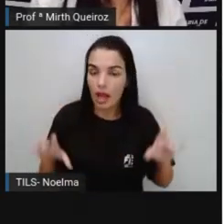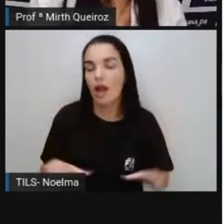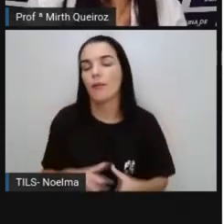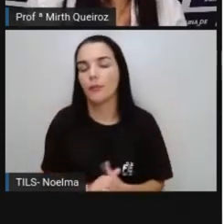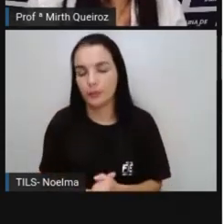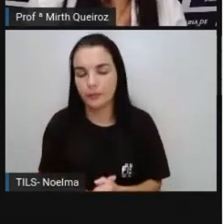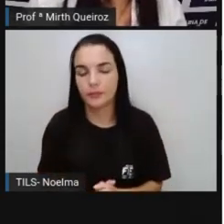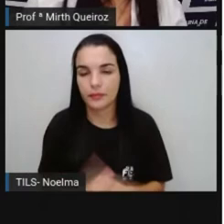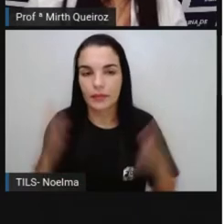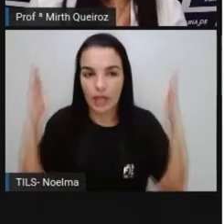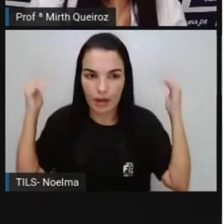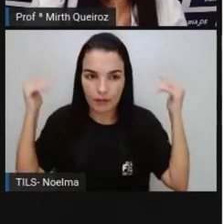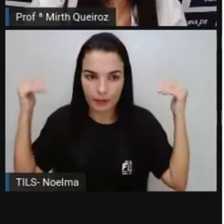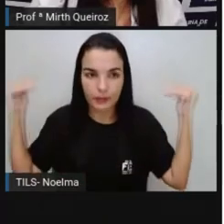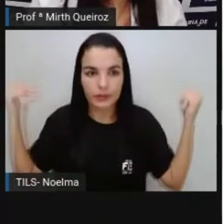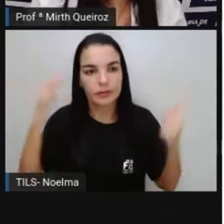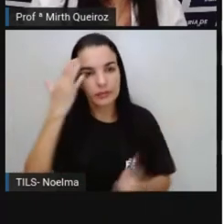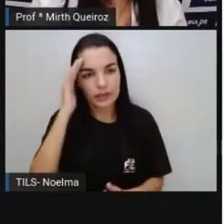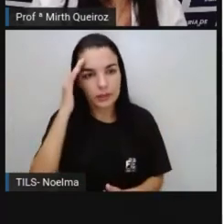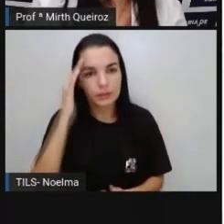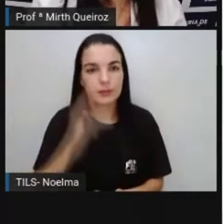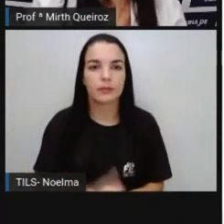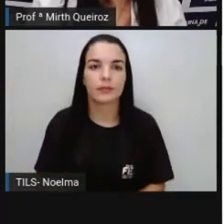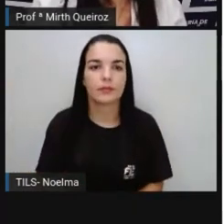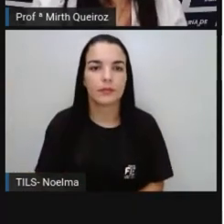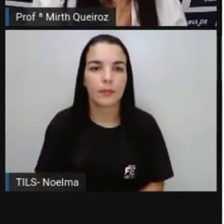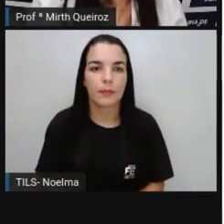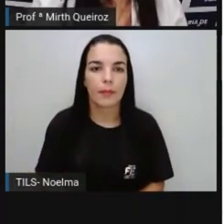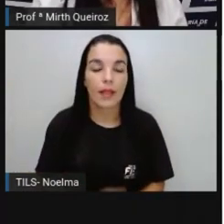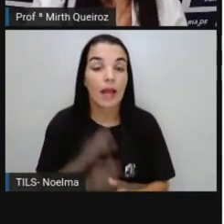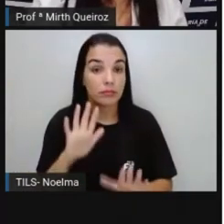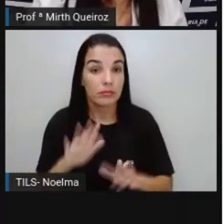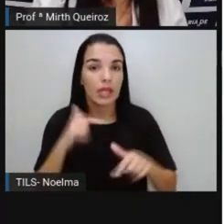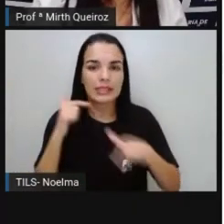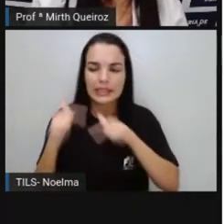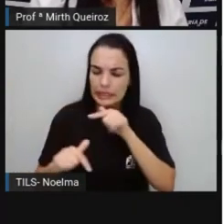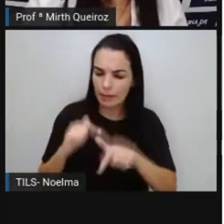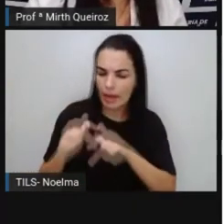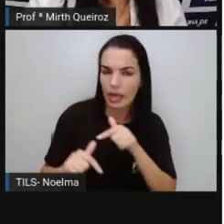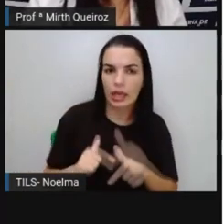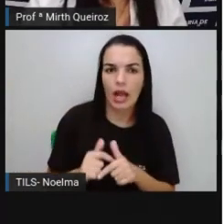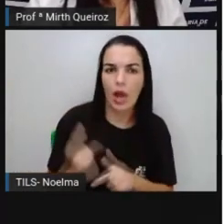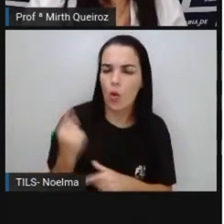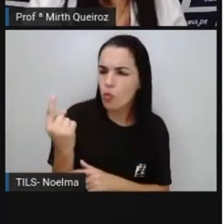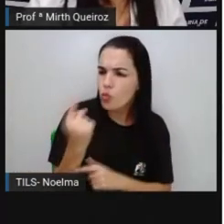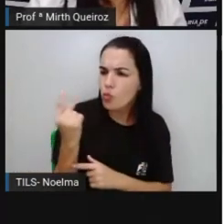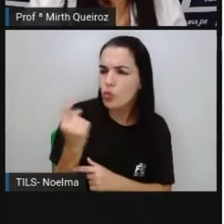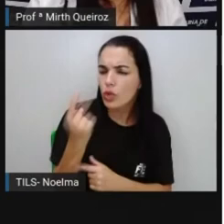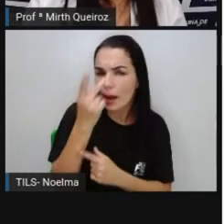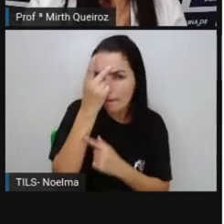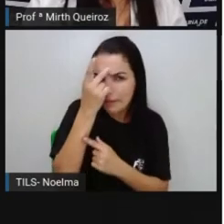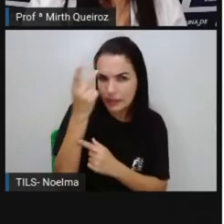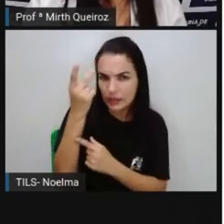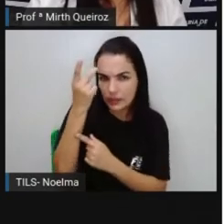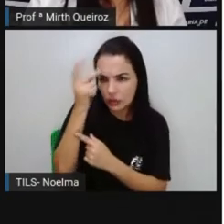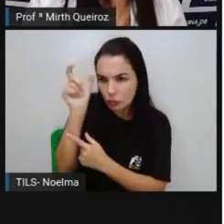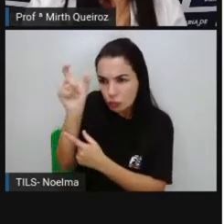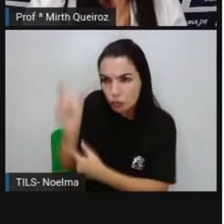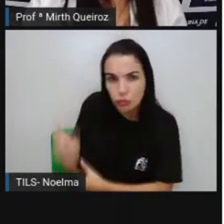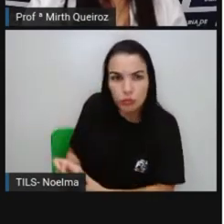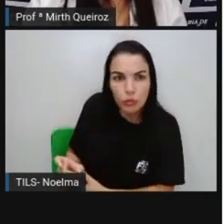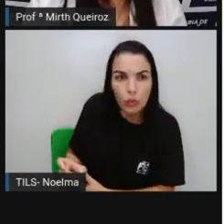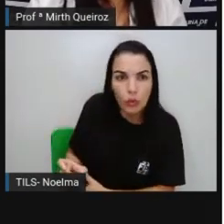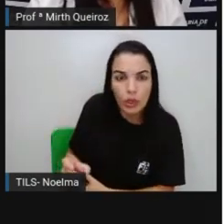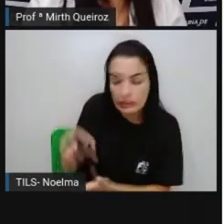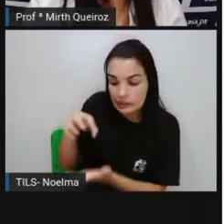esse ser biografado. Por trabalhar com um único personagem